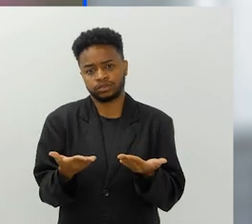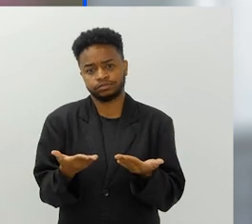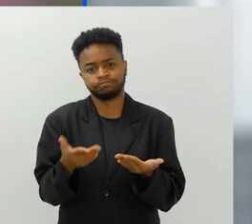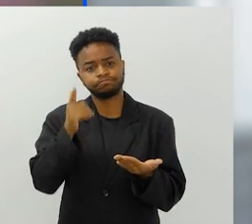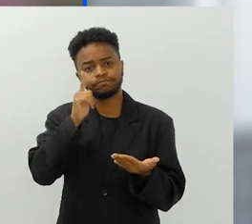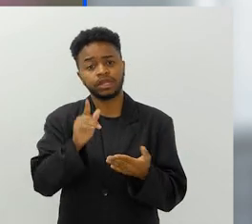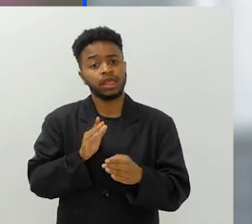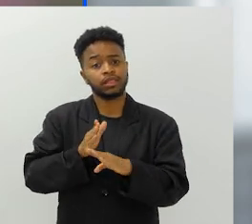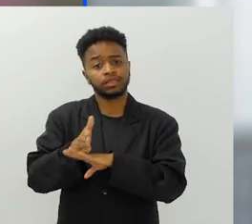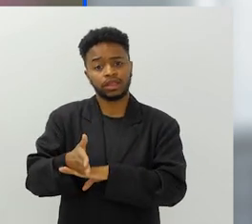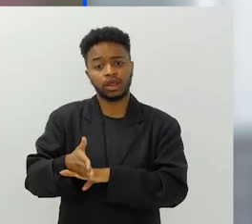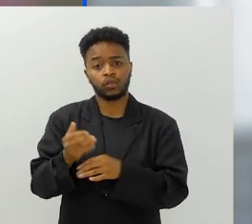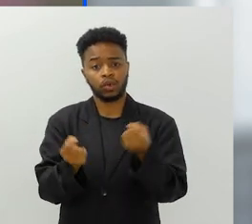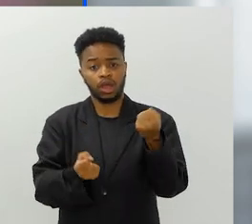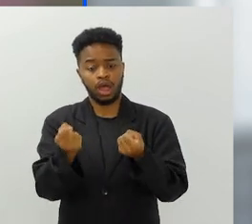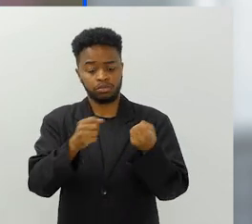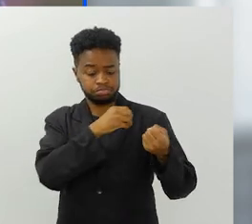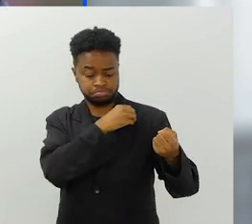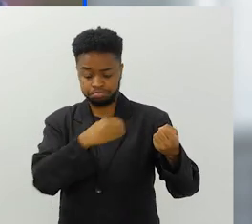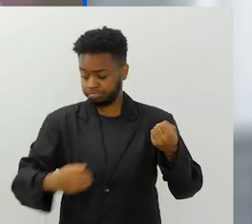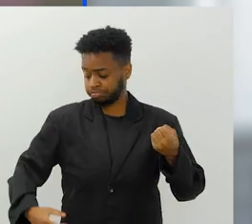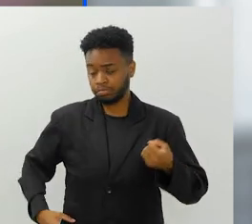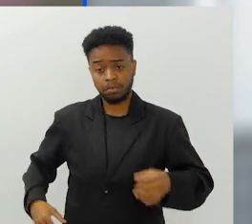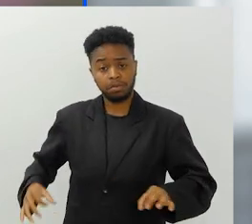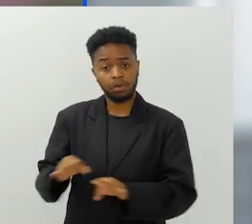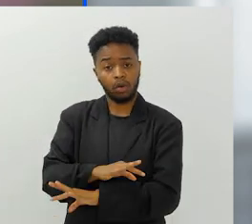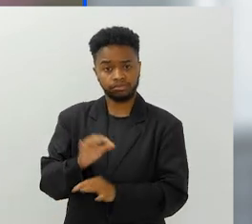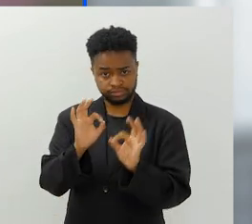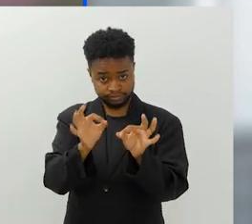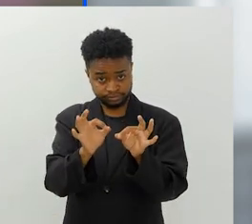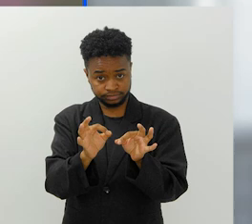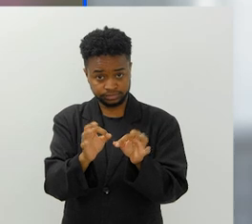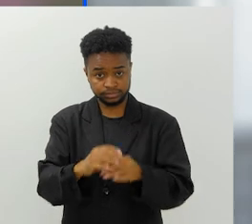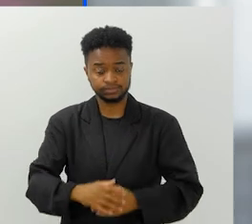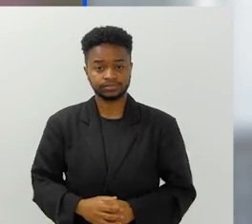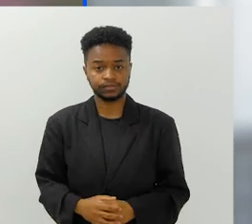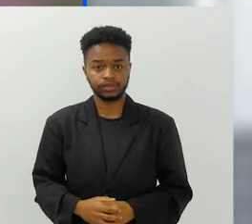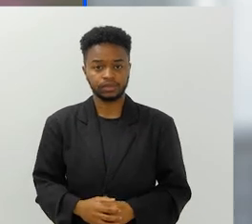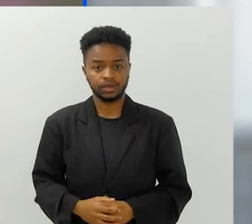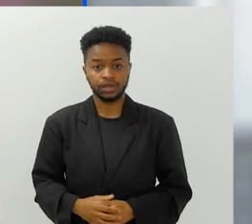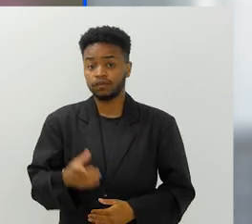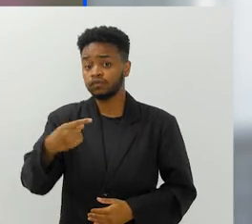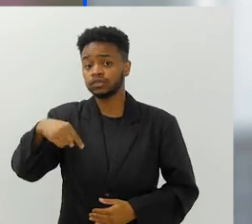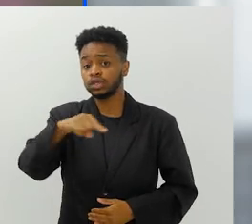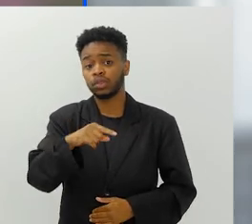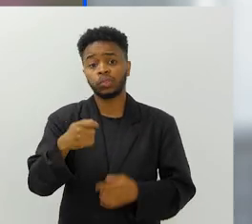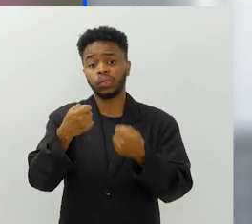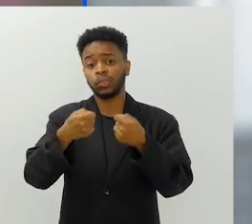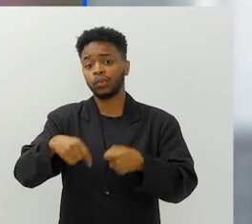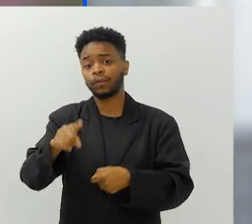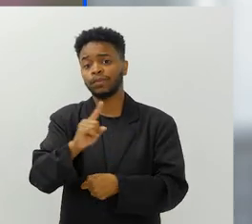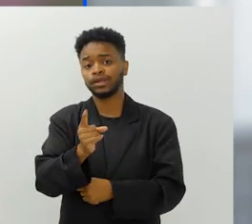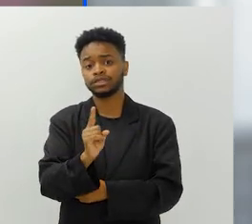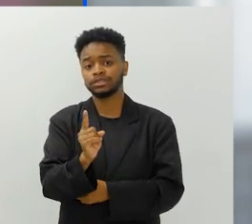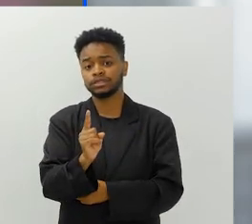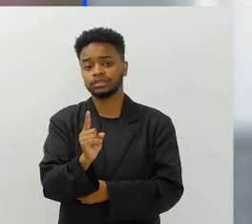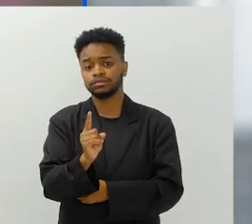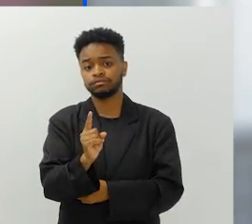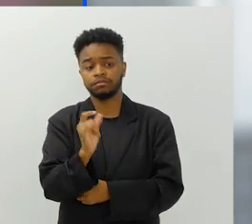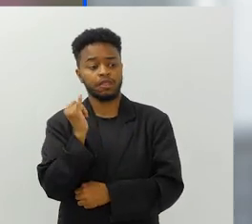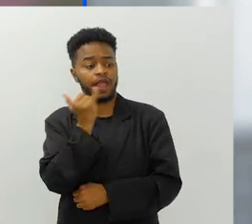em dia, por exemplo, entra num carro e bota seu cinto de segurança. Não é verdade? você não precisa mais